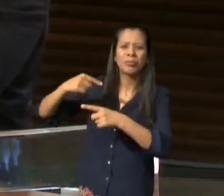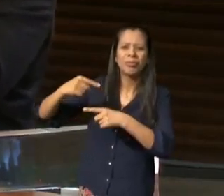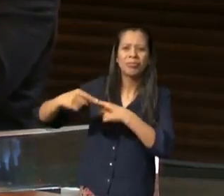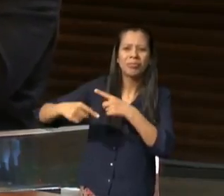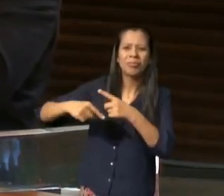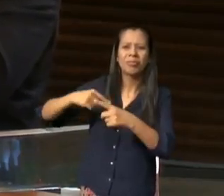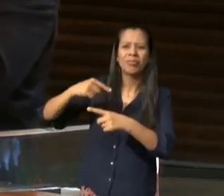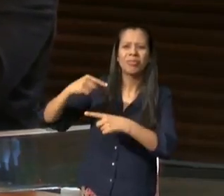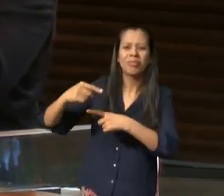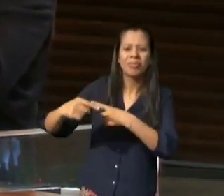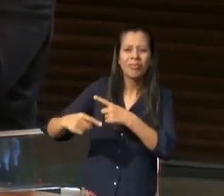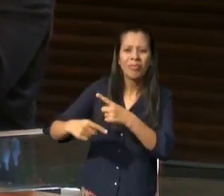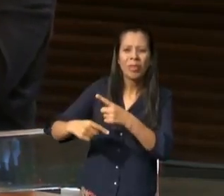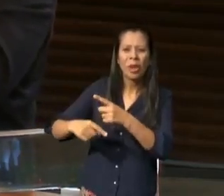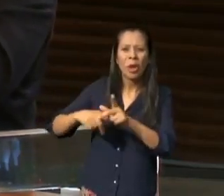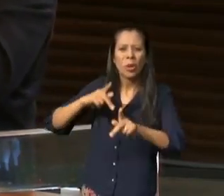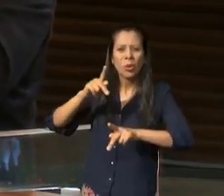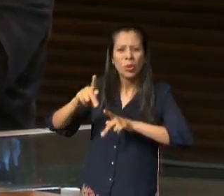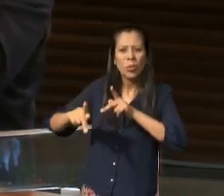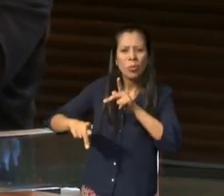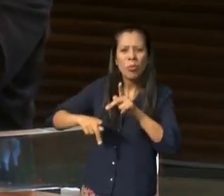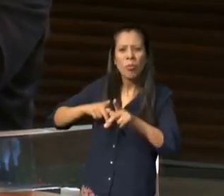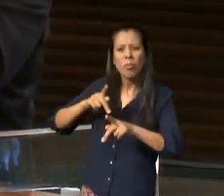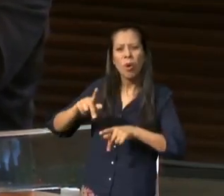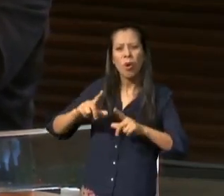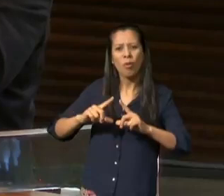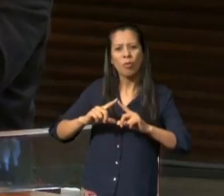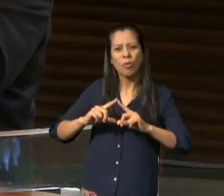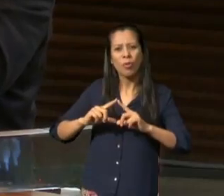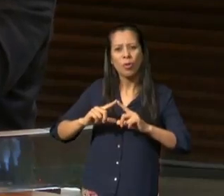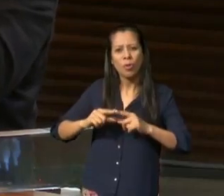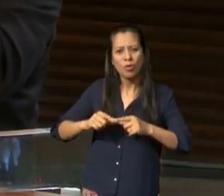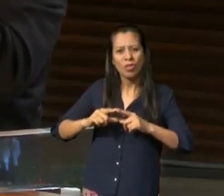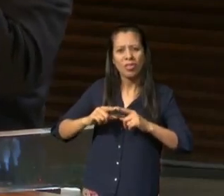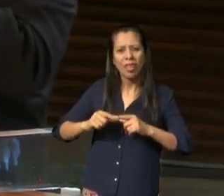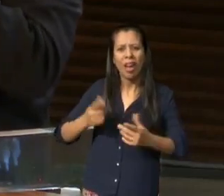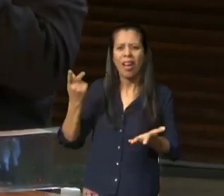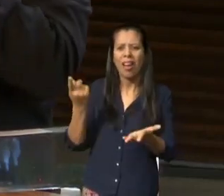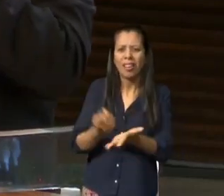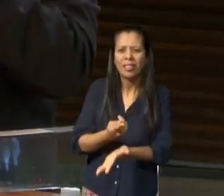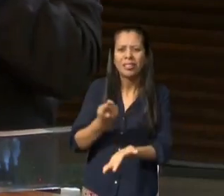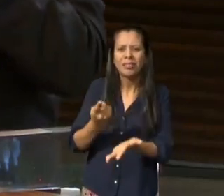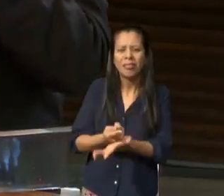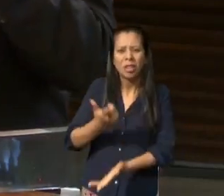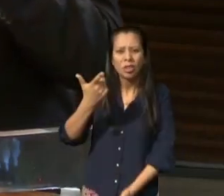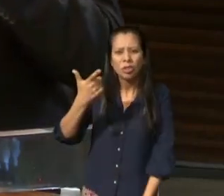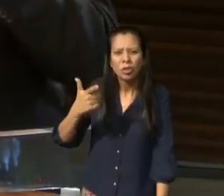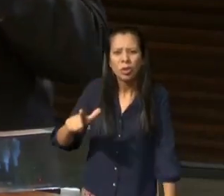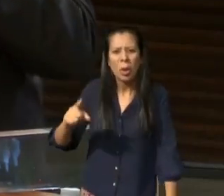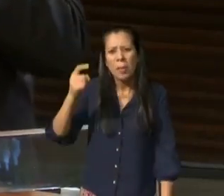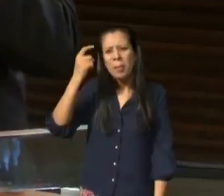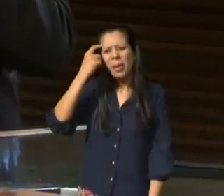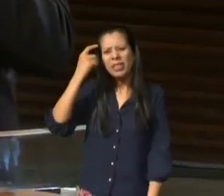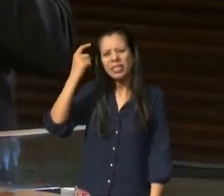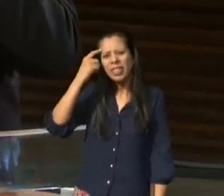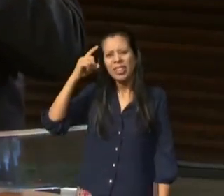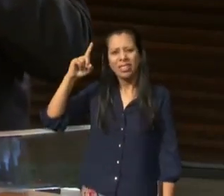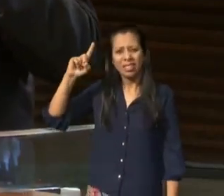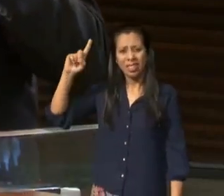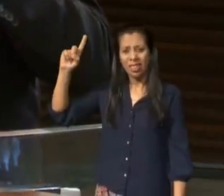no deserto porque na terra prometida não há lugar para aqueles que acham que Deus é um servo